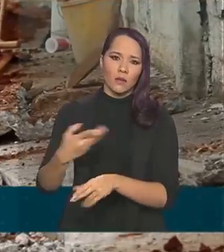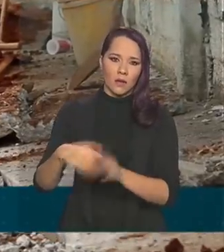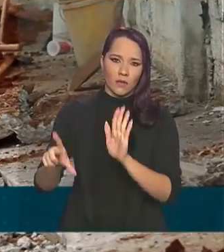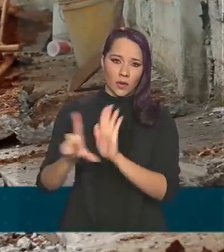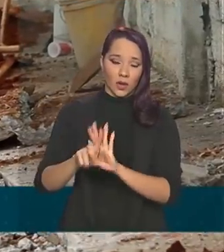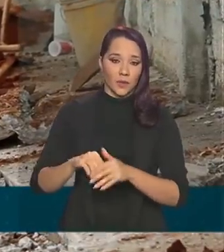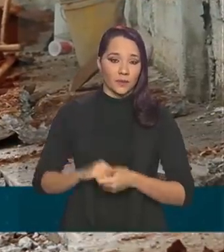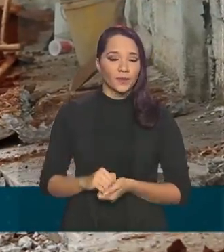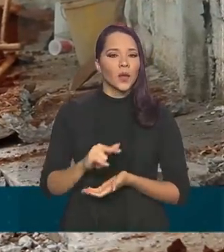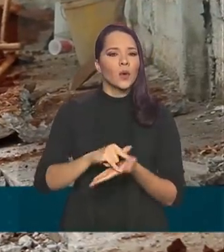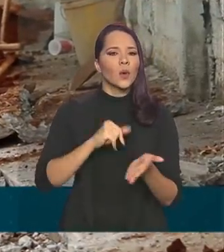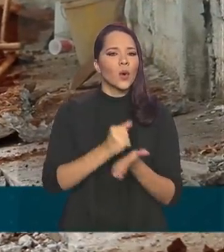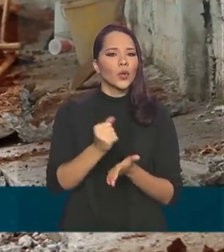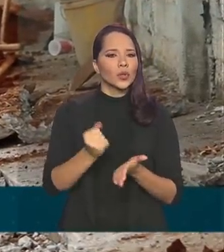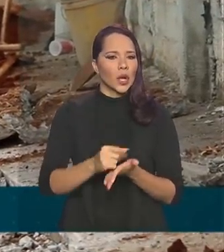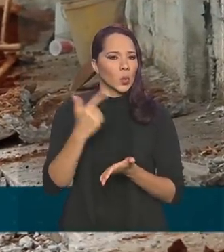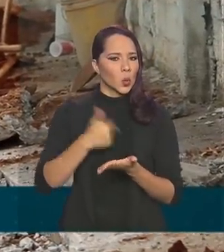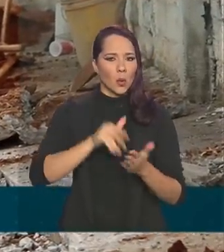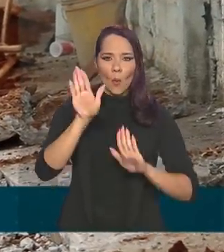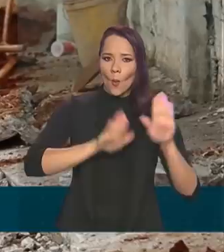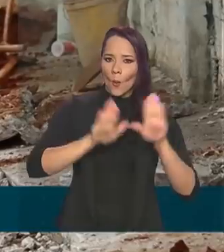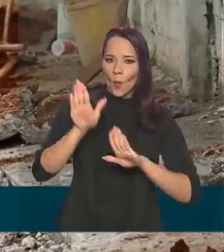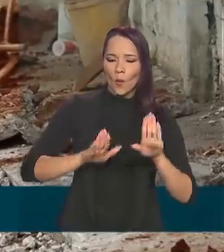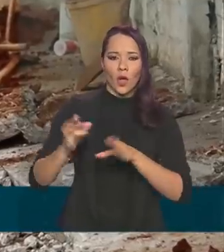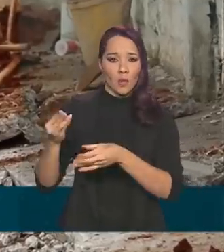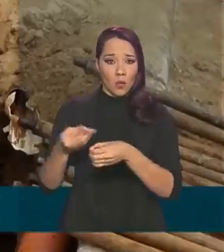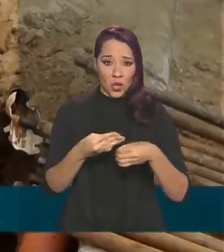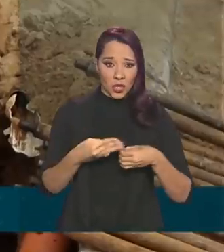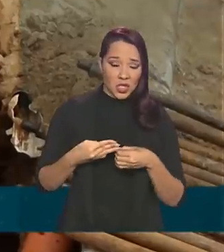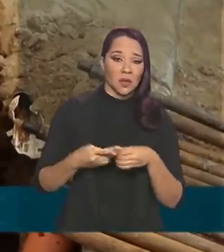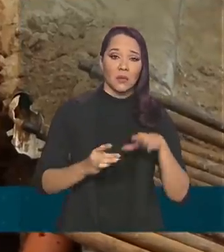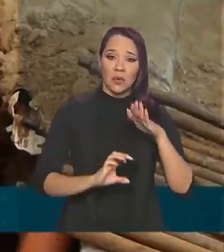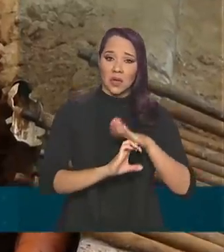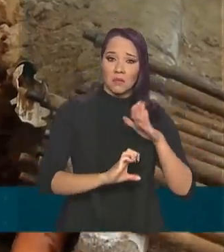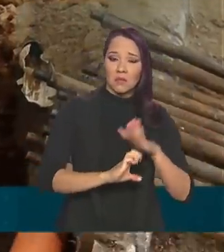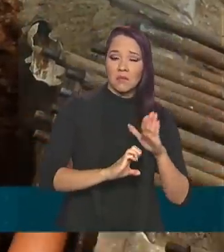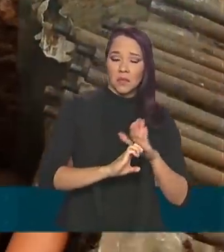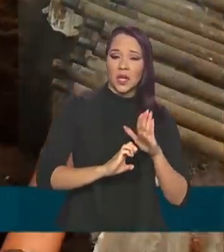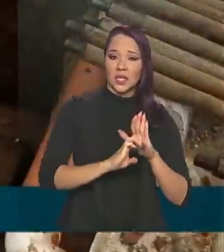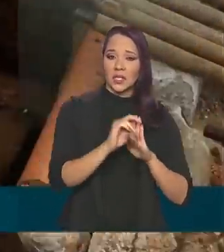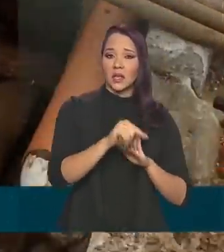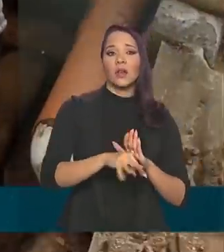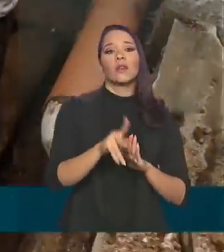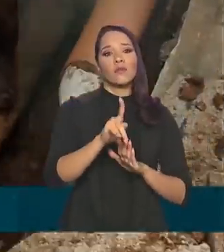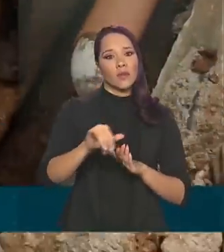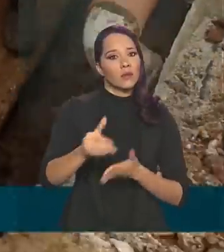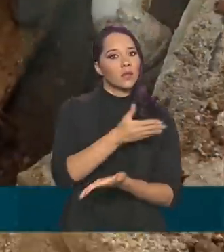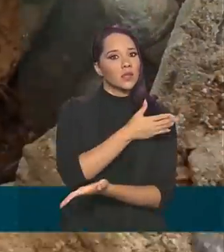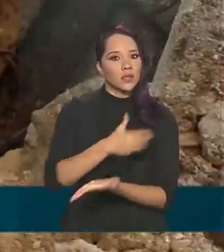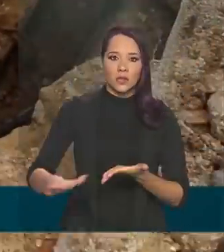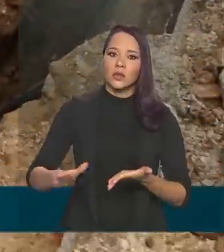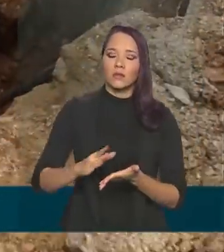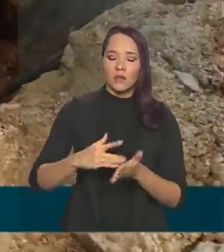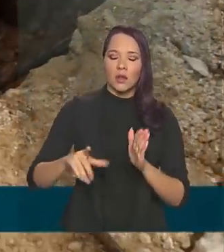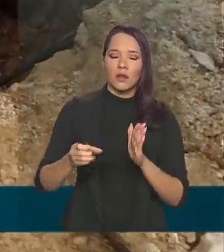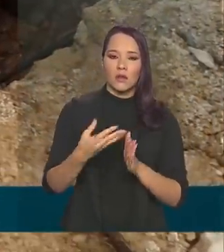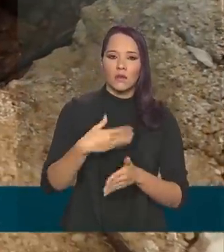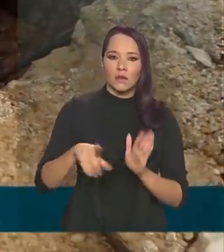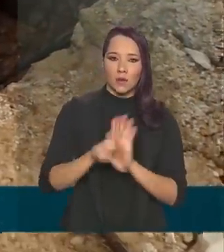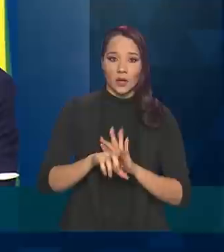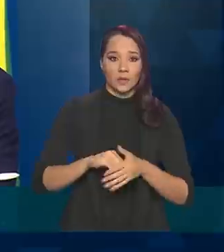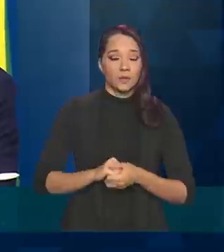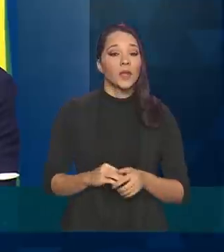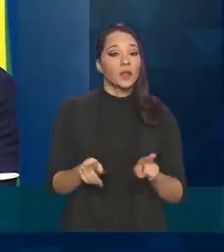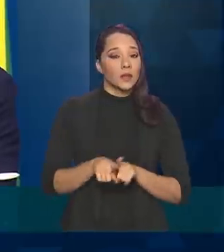Contratos sem licitação entre municípios e empresas de saneamento serão extintos pela nova lei. De